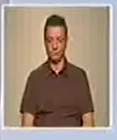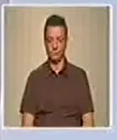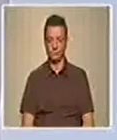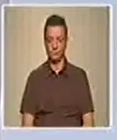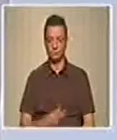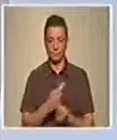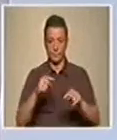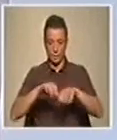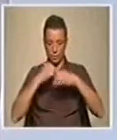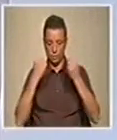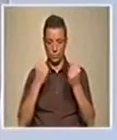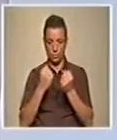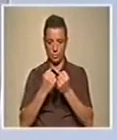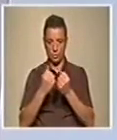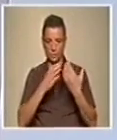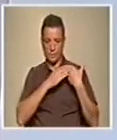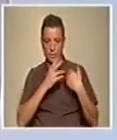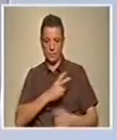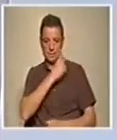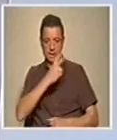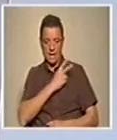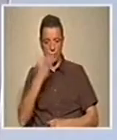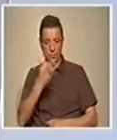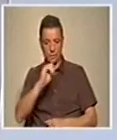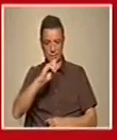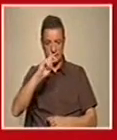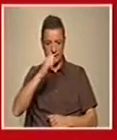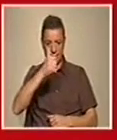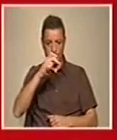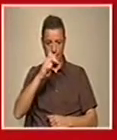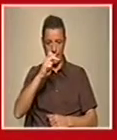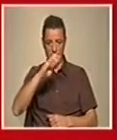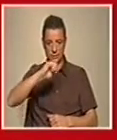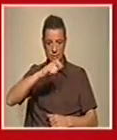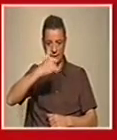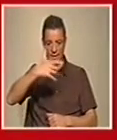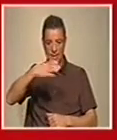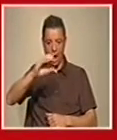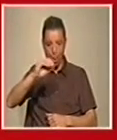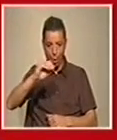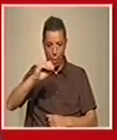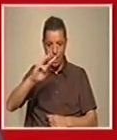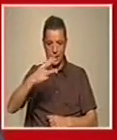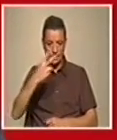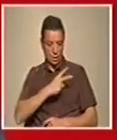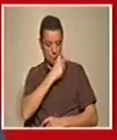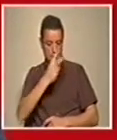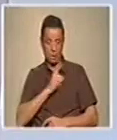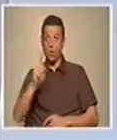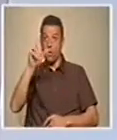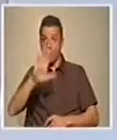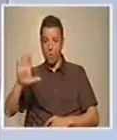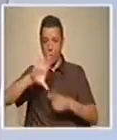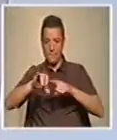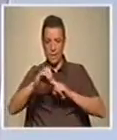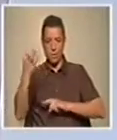Bem hoje ao Sociedade Civil o reitor da Universidade do Porto, Sebastião Feio de Azevedo, porque três universidades do norte do país, a Universidade